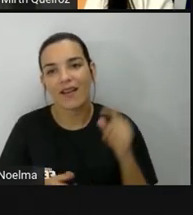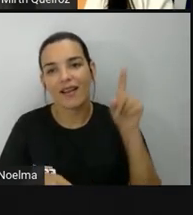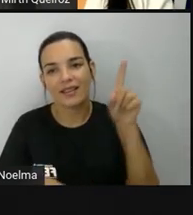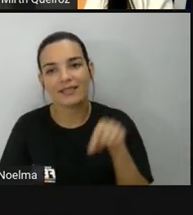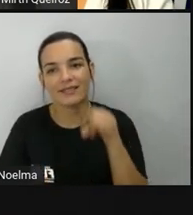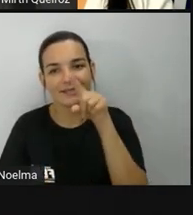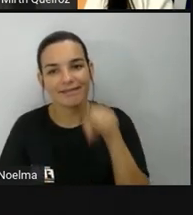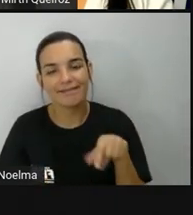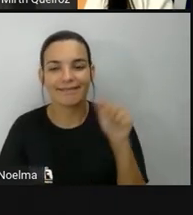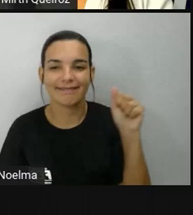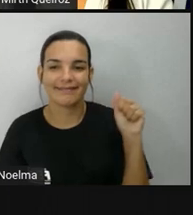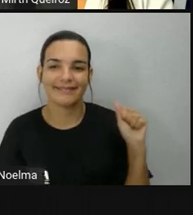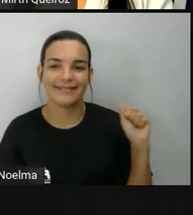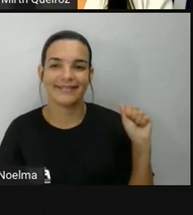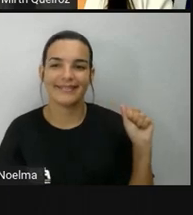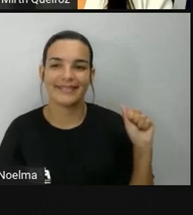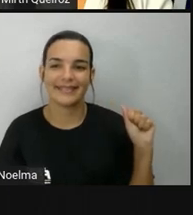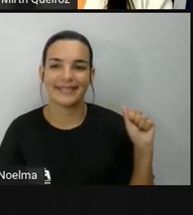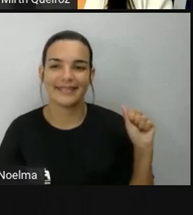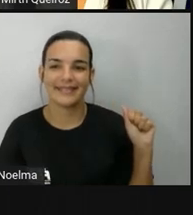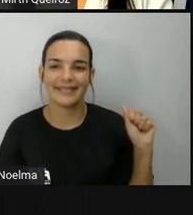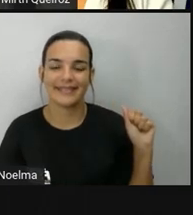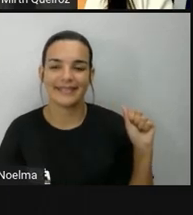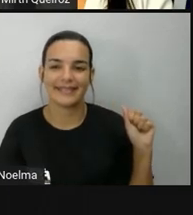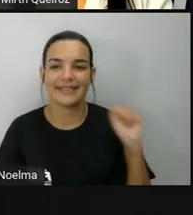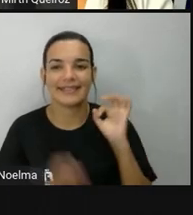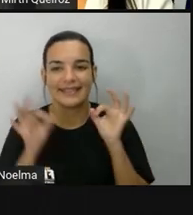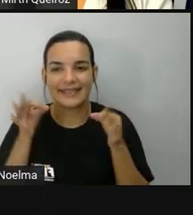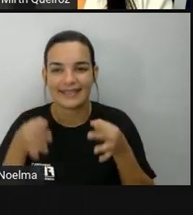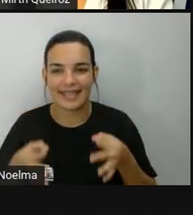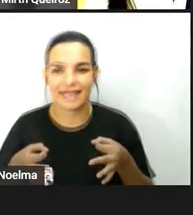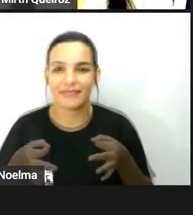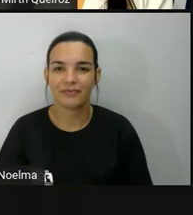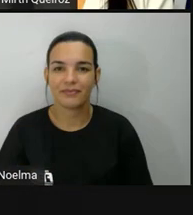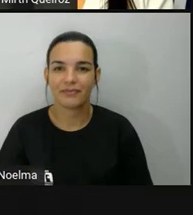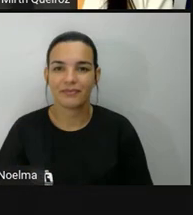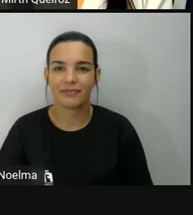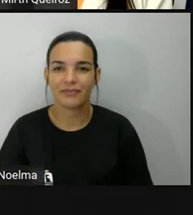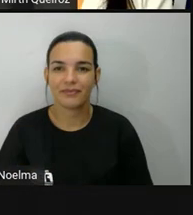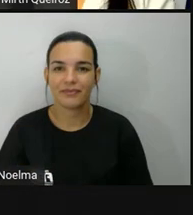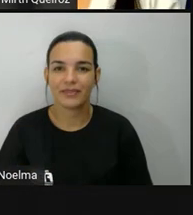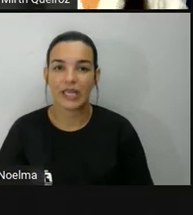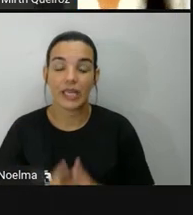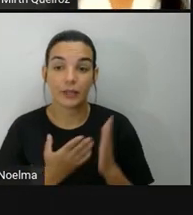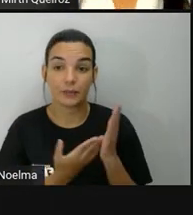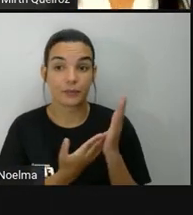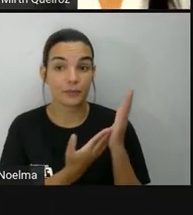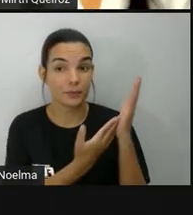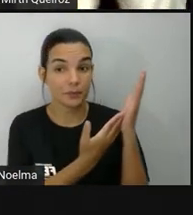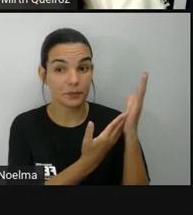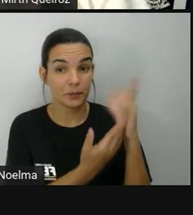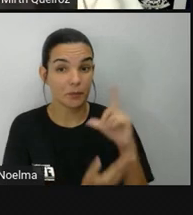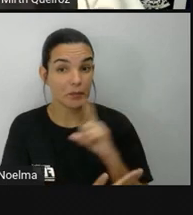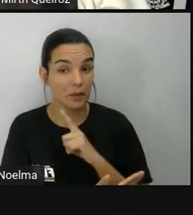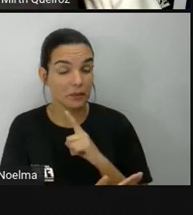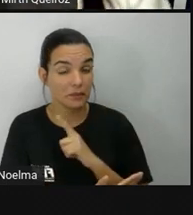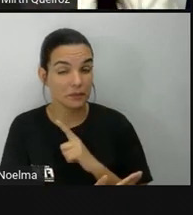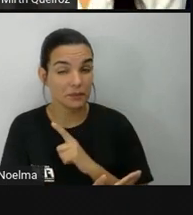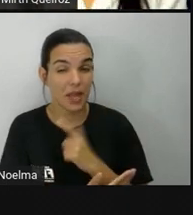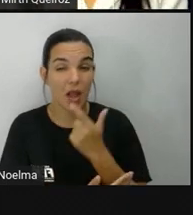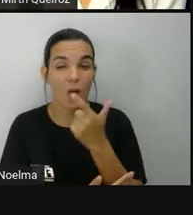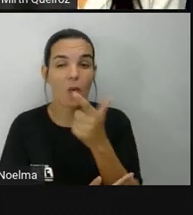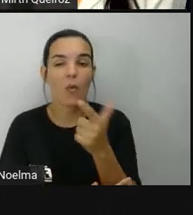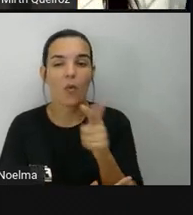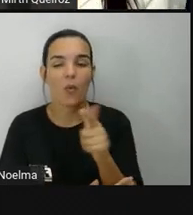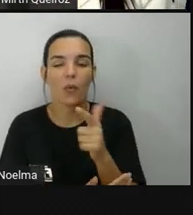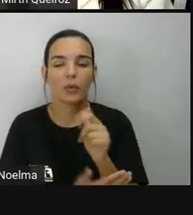alternativa correta é a alternativa A. Aqui, nós temos outra atividadezinha aqui para